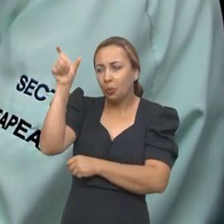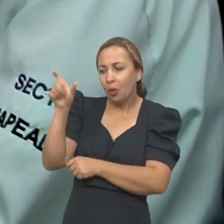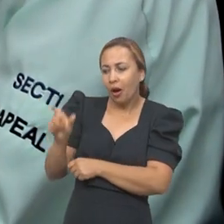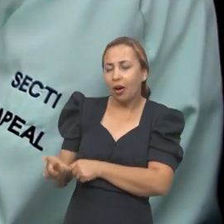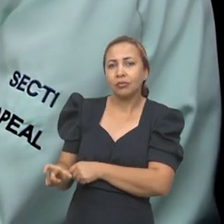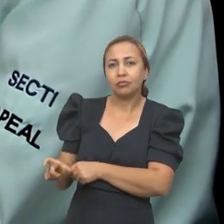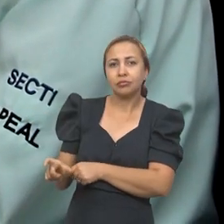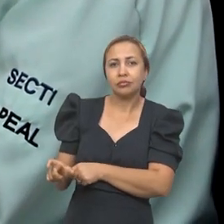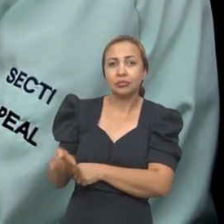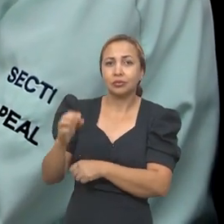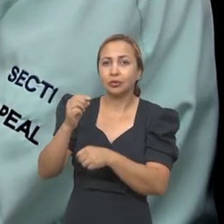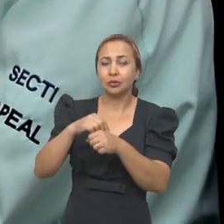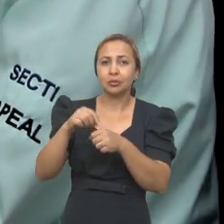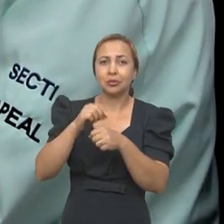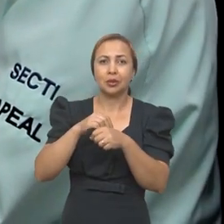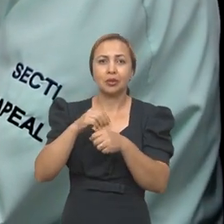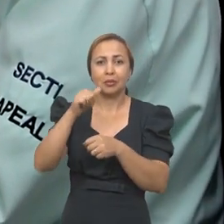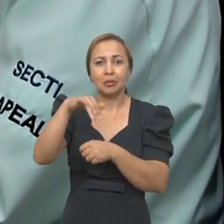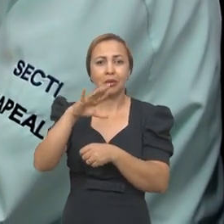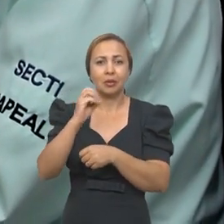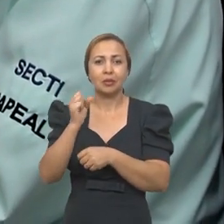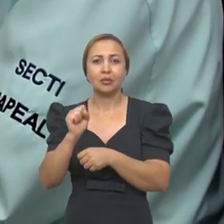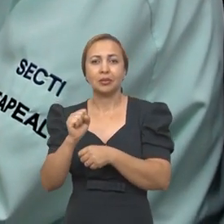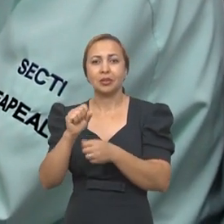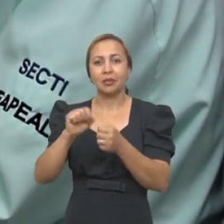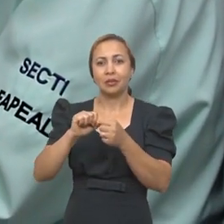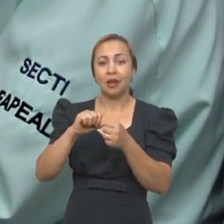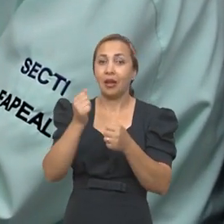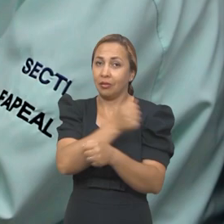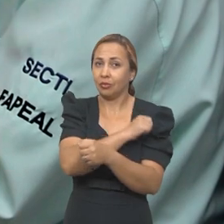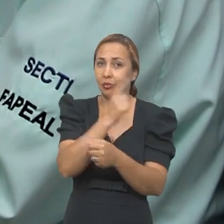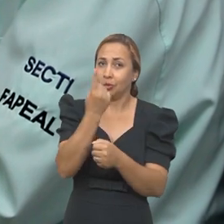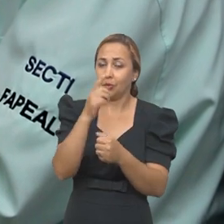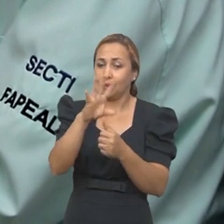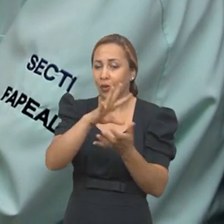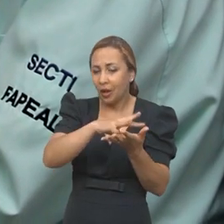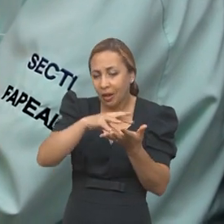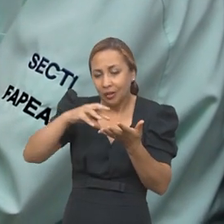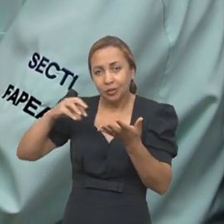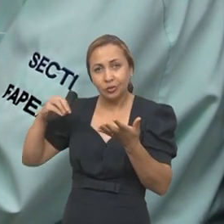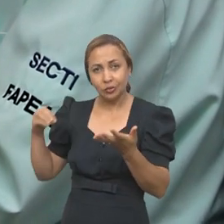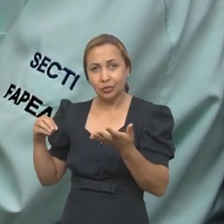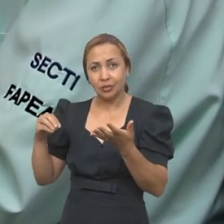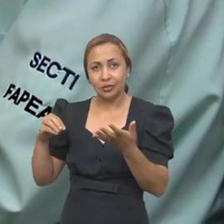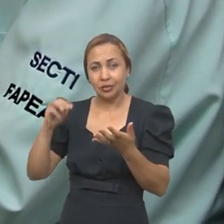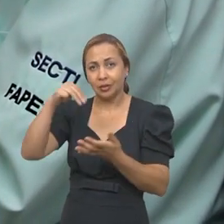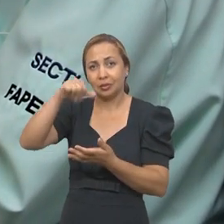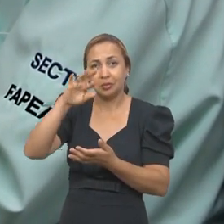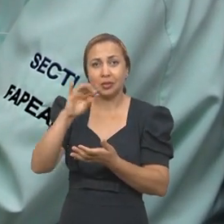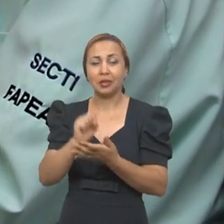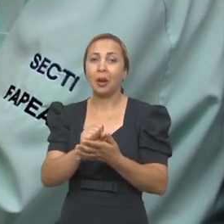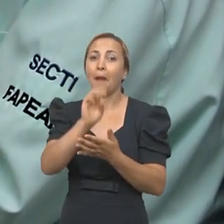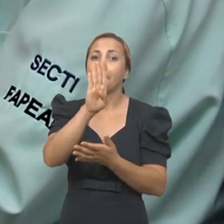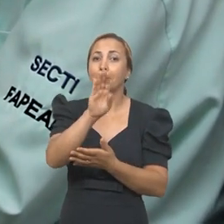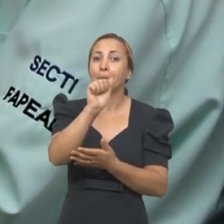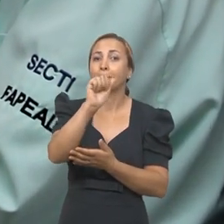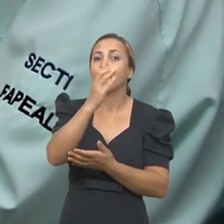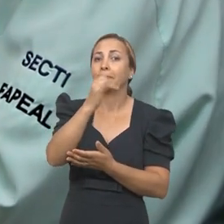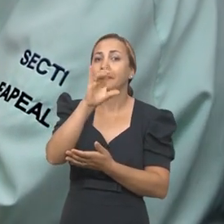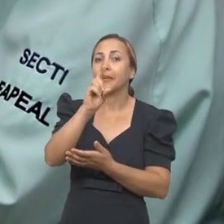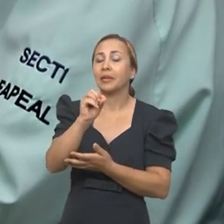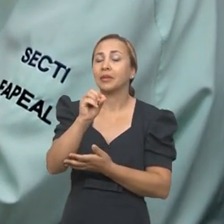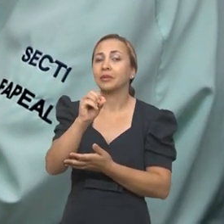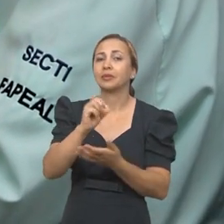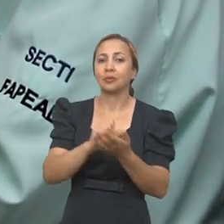antimicrobriano dessas bactérias. A aluna de número 1 fez a retirada do material da bactéria, é um